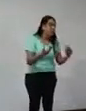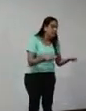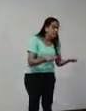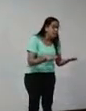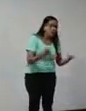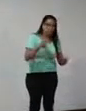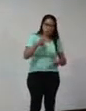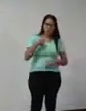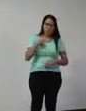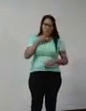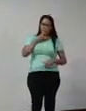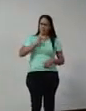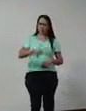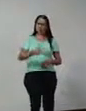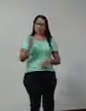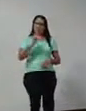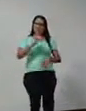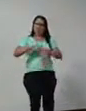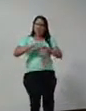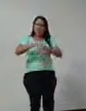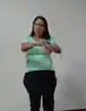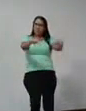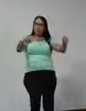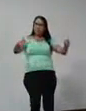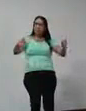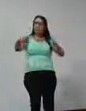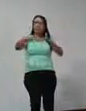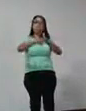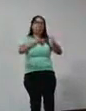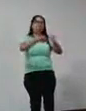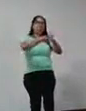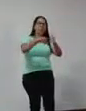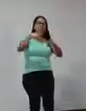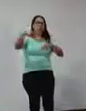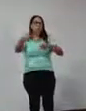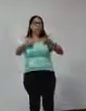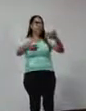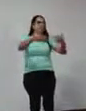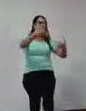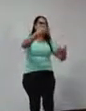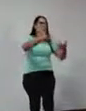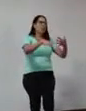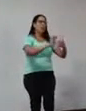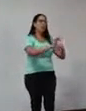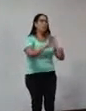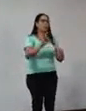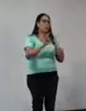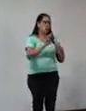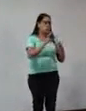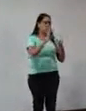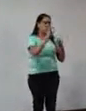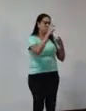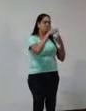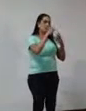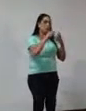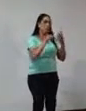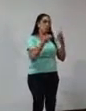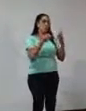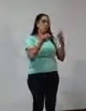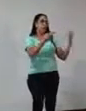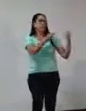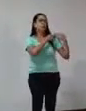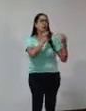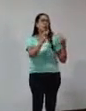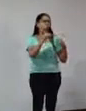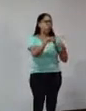menos. Então, gente, os meus pós-graduandos, eles já iam explicando, né? O que cada célula corresponde, por que